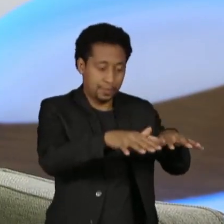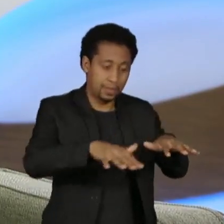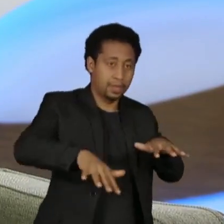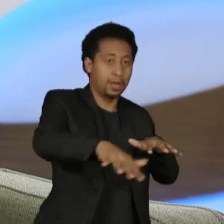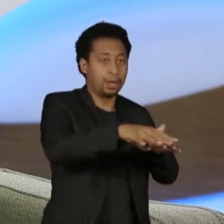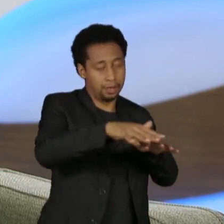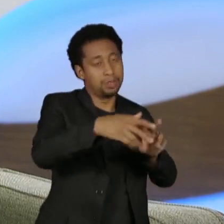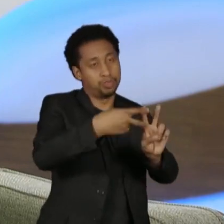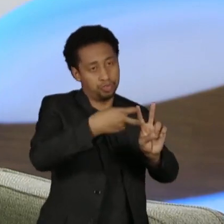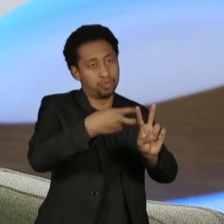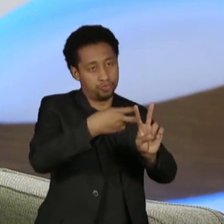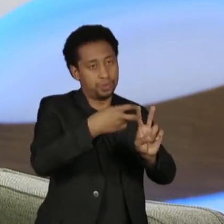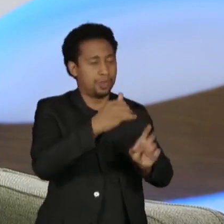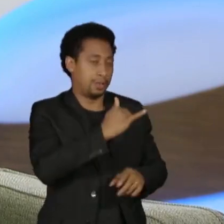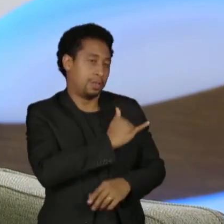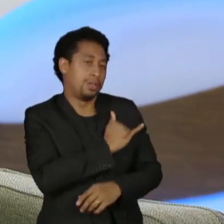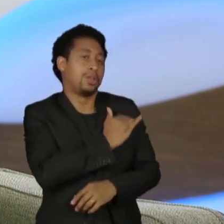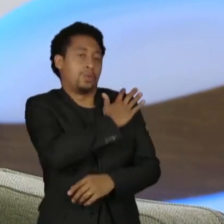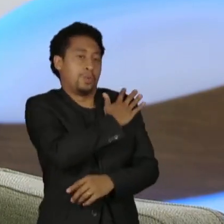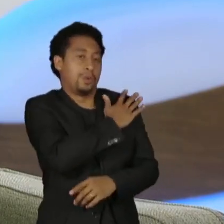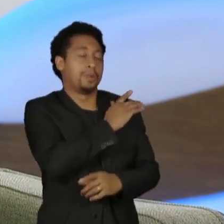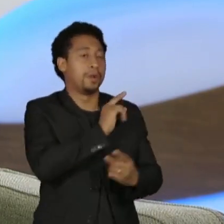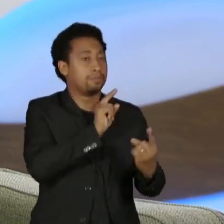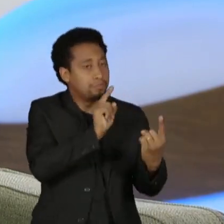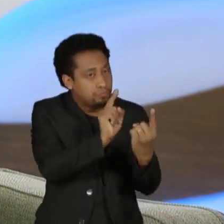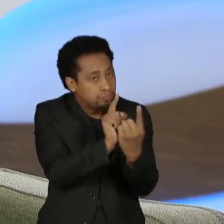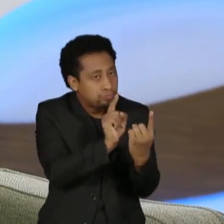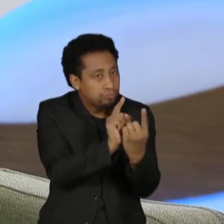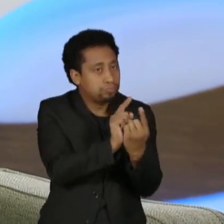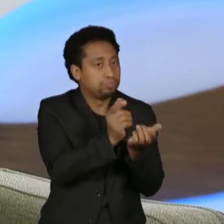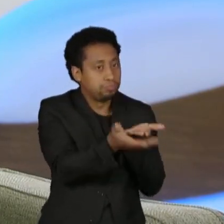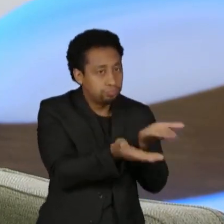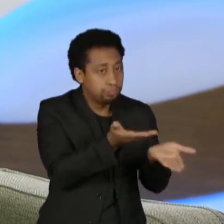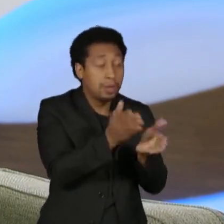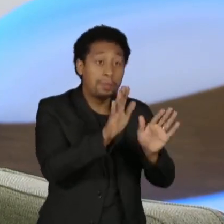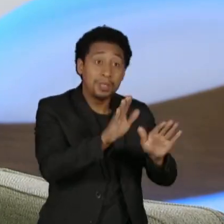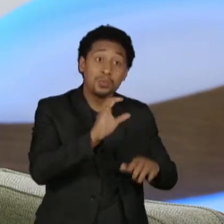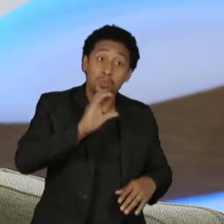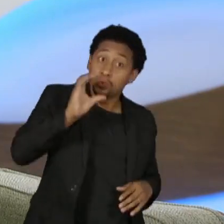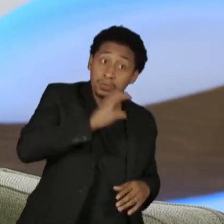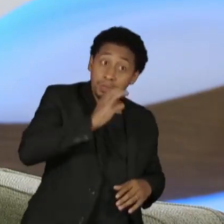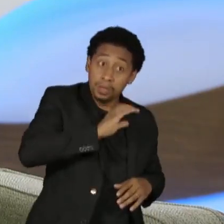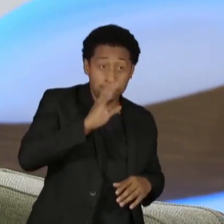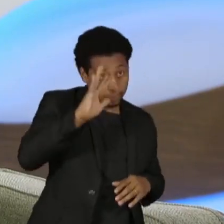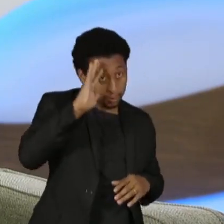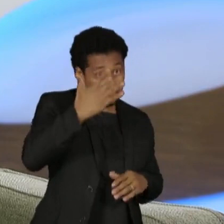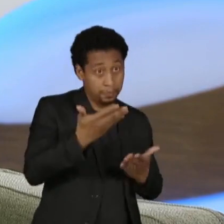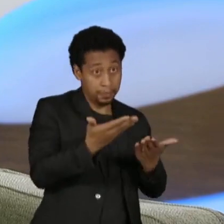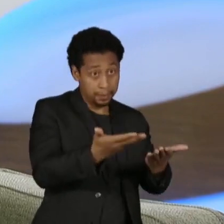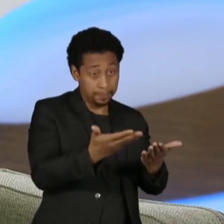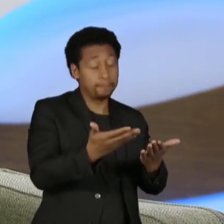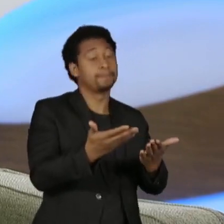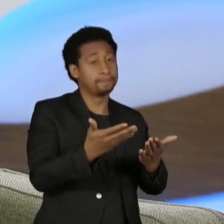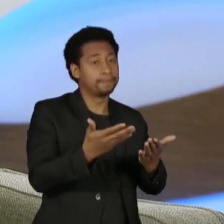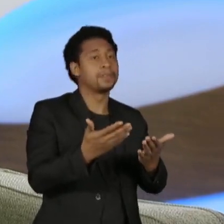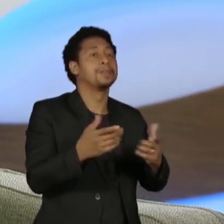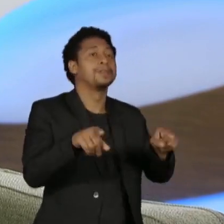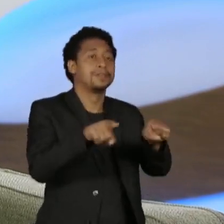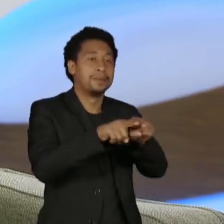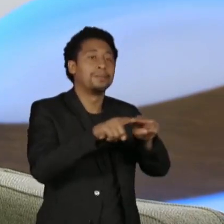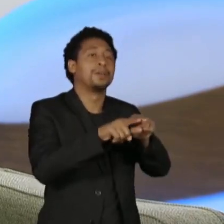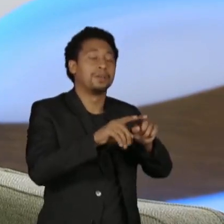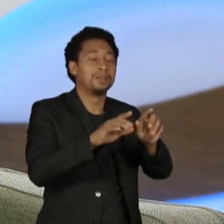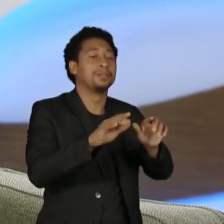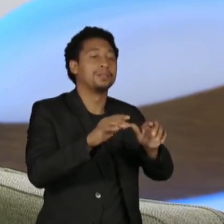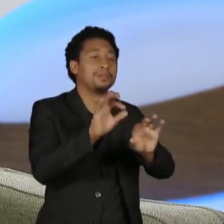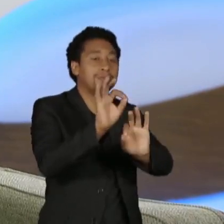Yanomami, para dar uma assistência. Mas isso é uma ação emergencial. Em paralelo, nós estamos trabalhando também o